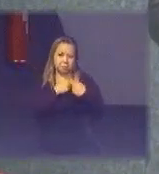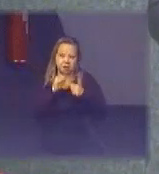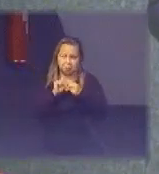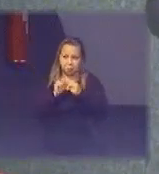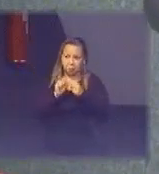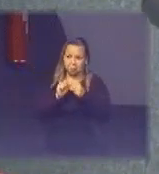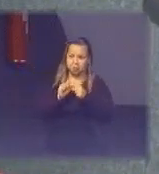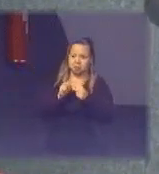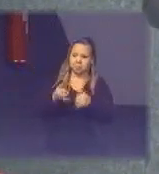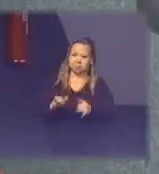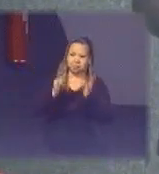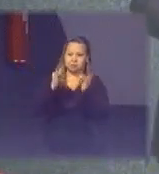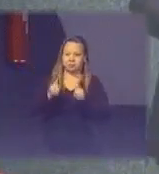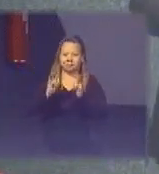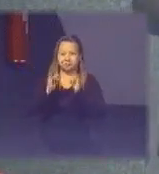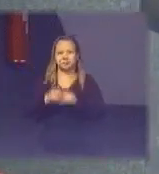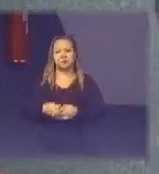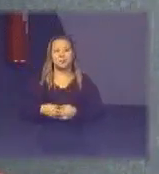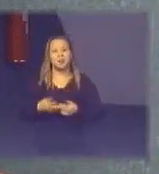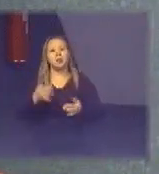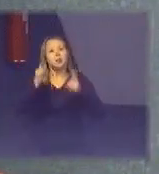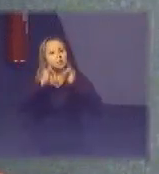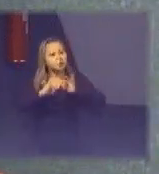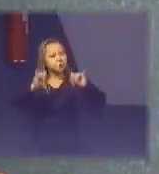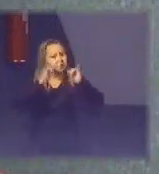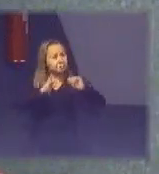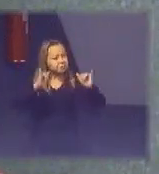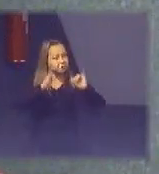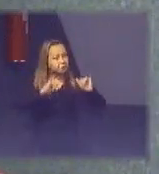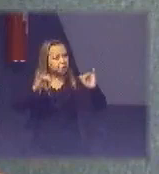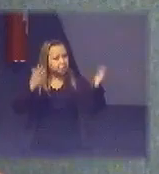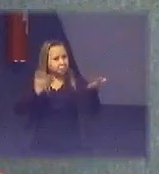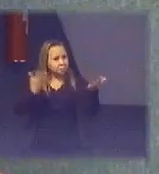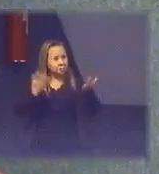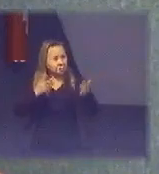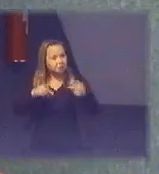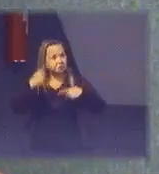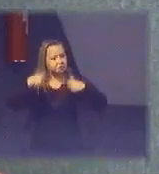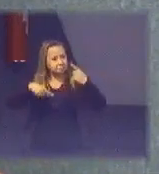informações para a gente poder aumentar esse debate todo